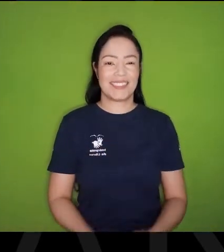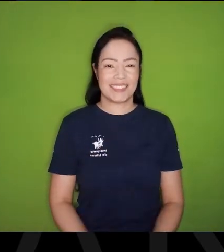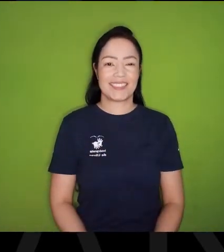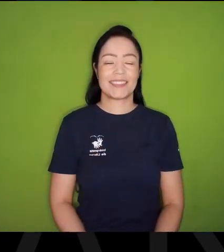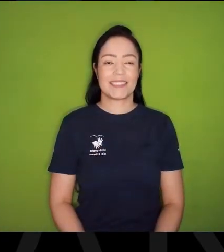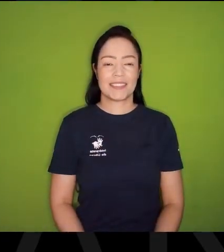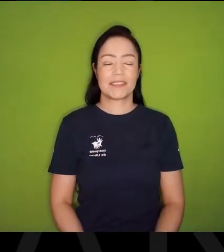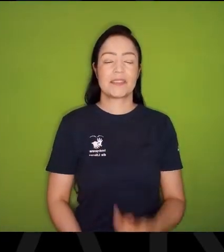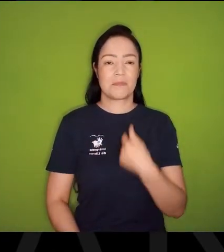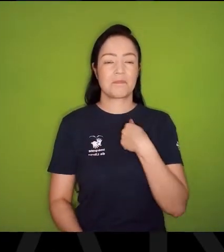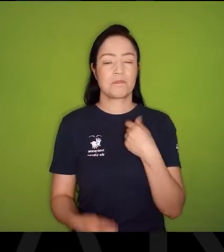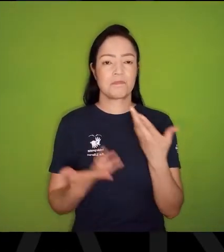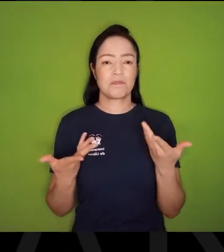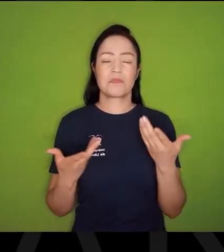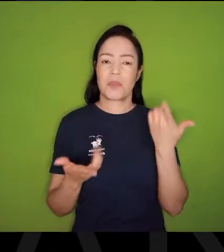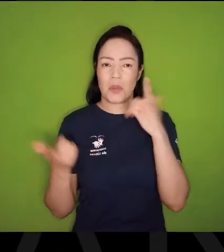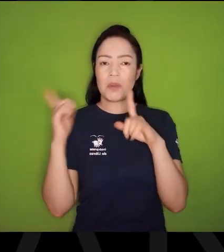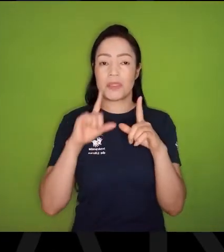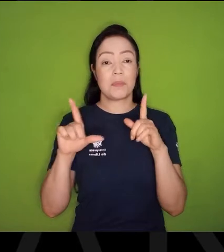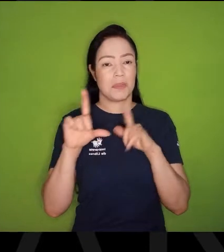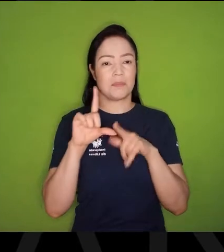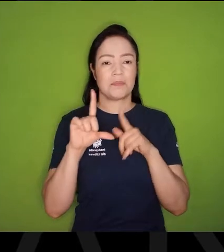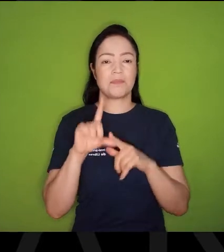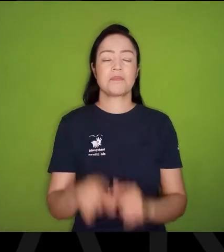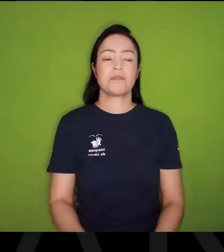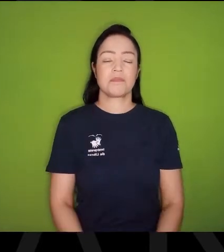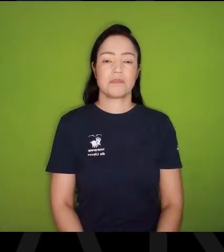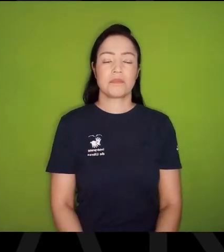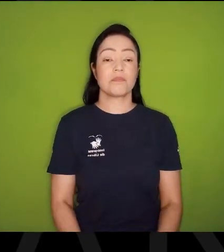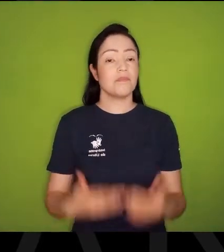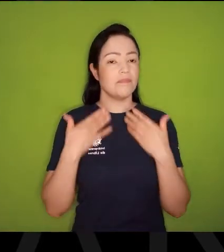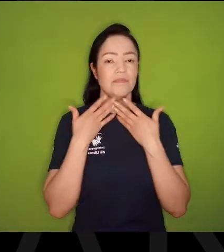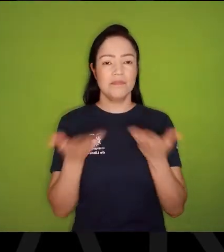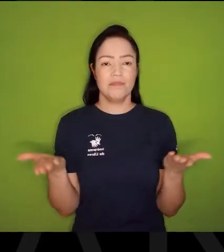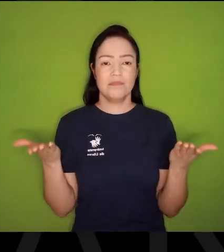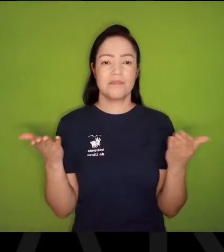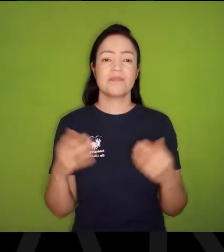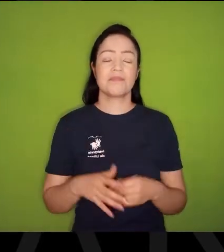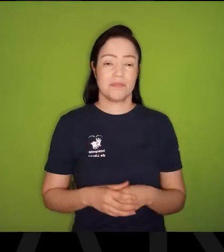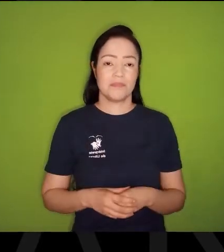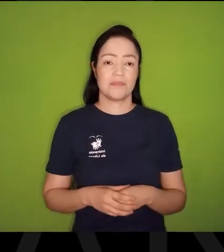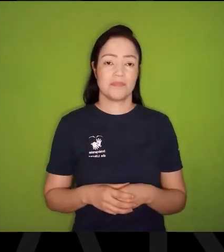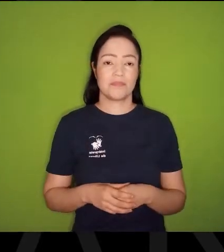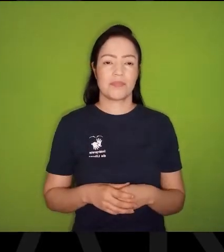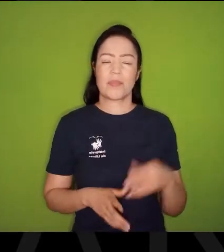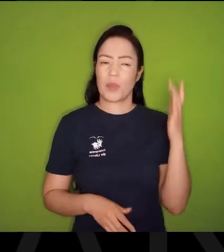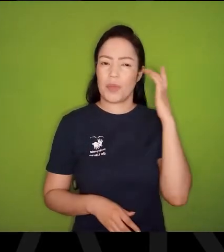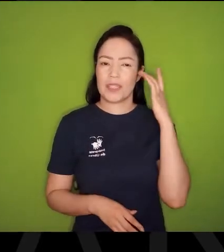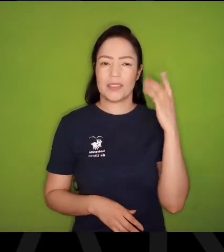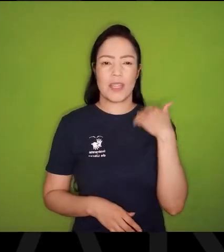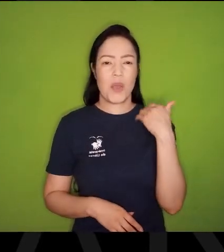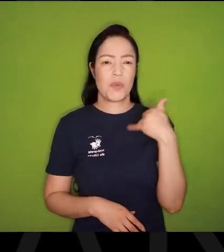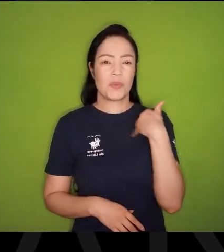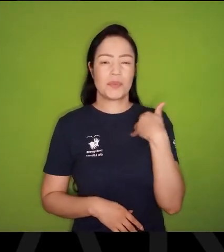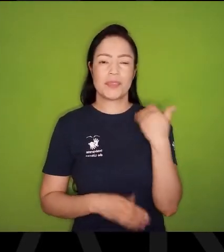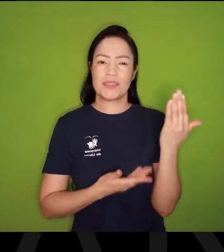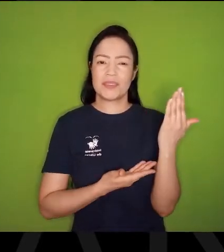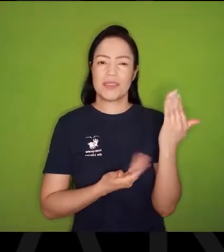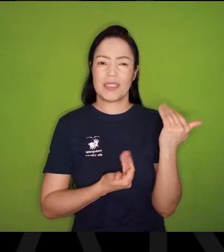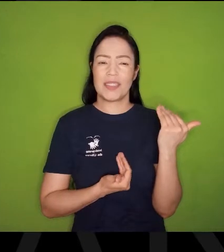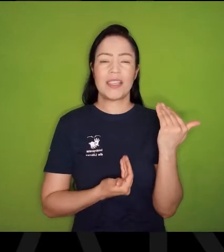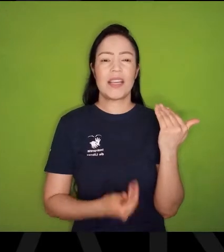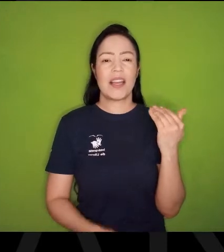Assim que eu fiz por meio da literatura. Então era isso, Eu acho que um rapaz de 24 anos